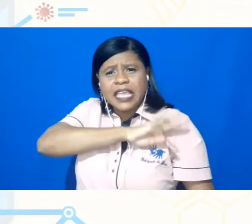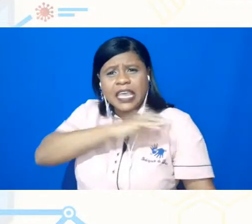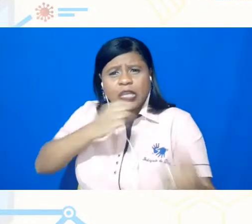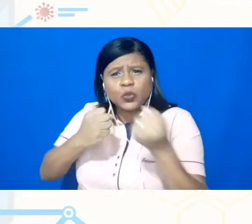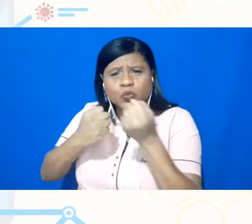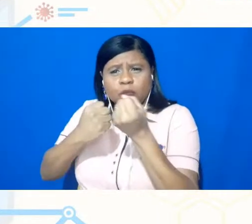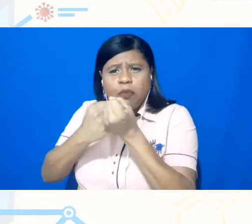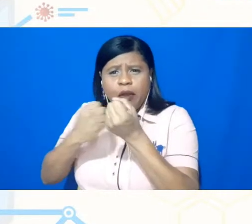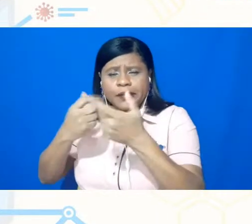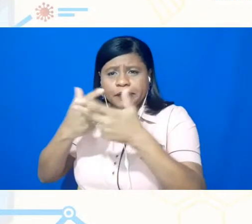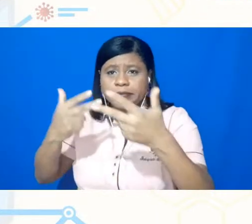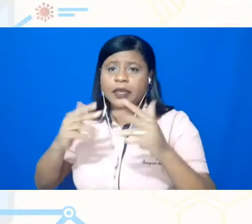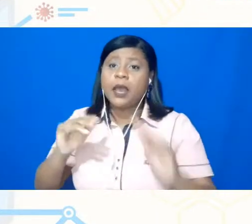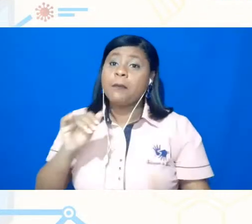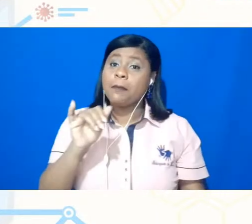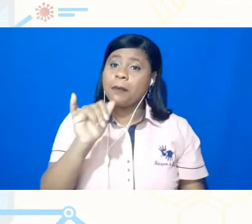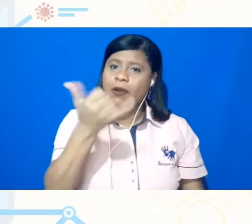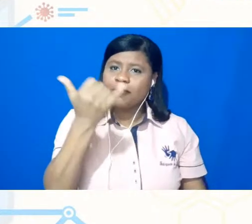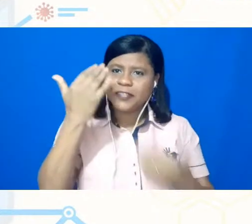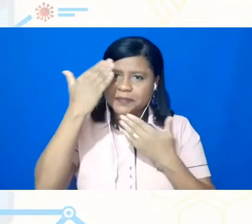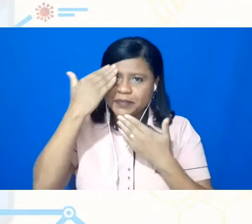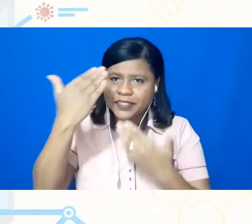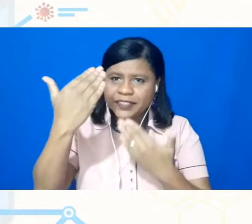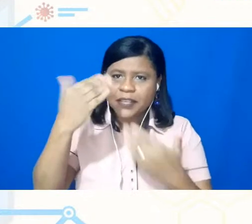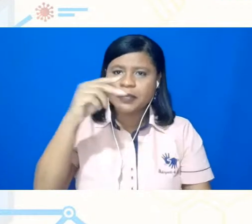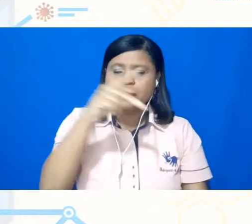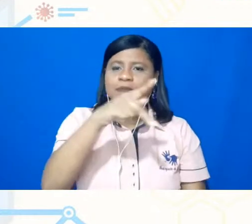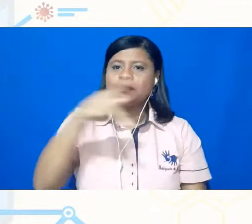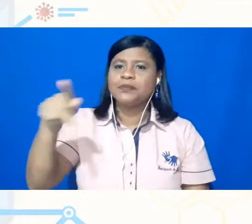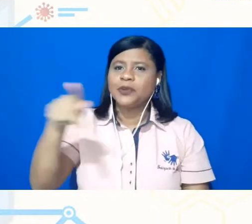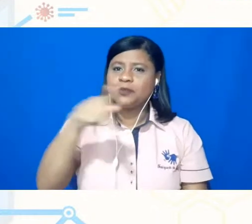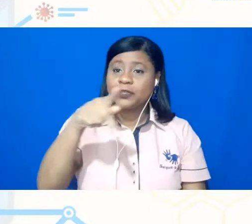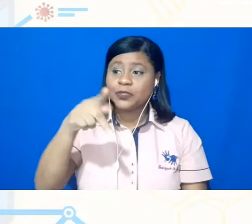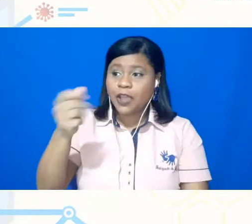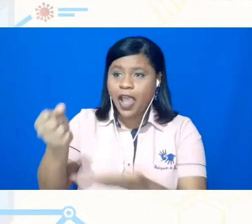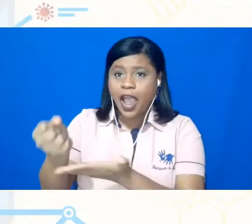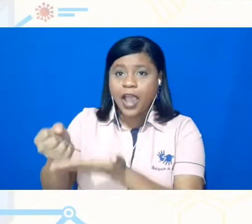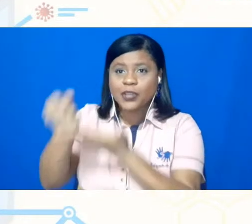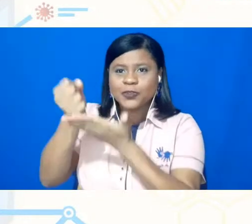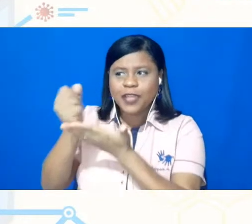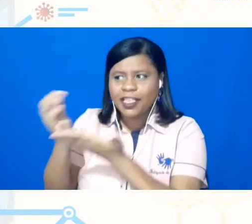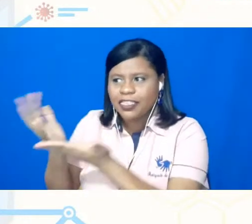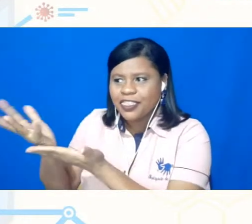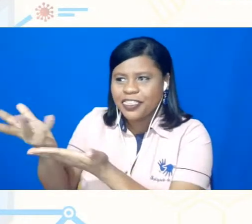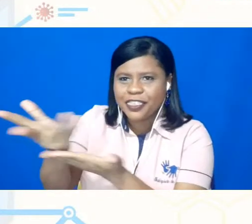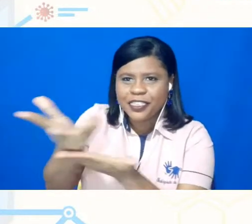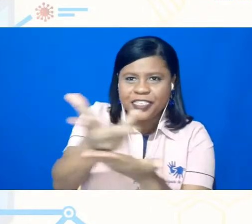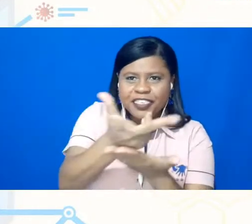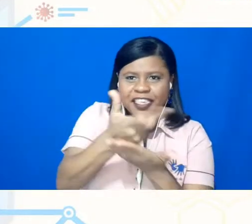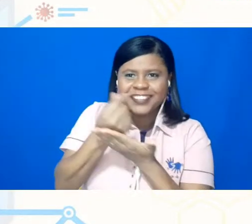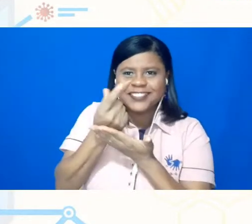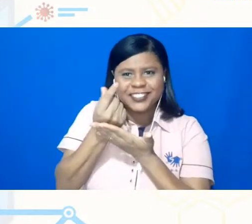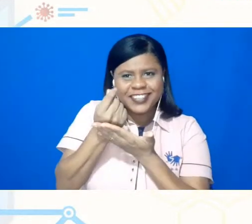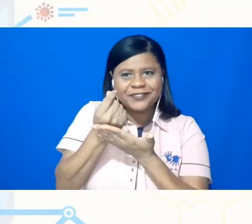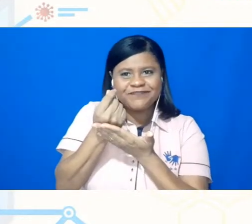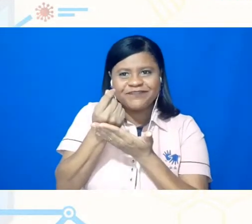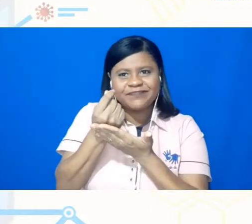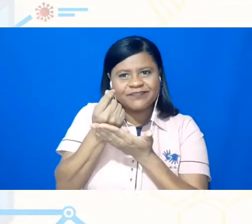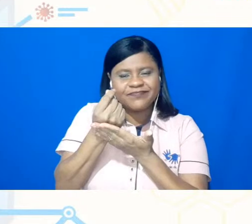momento para agradecer os docentes do programa que contribuíram com a nossa vaquinha, né, então fizemos ali uma,